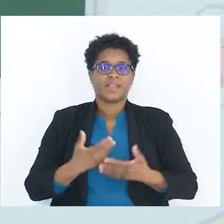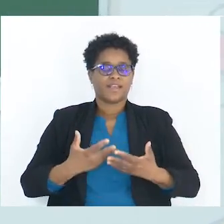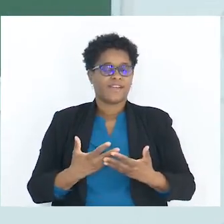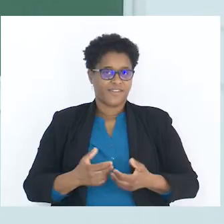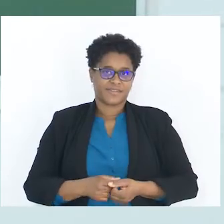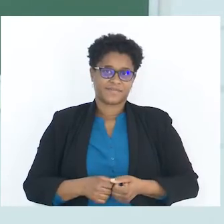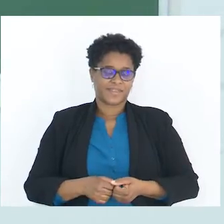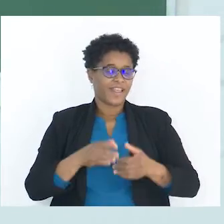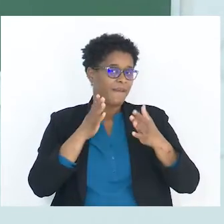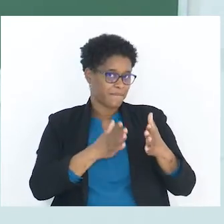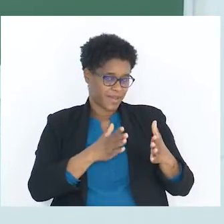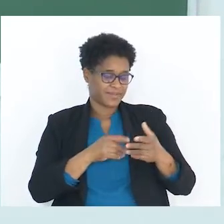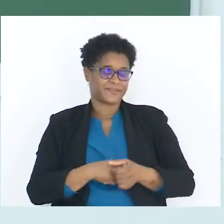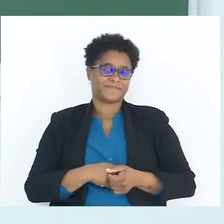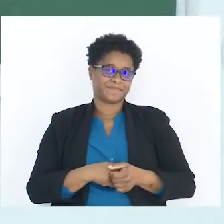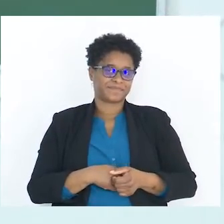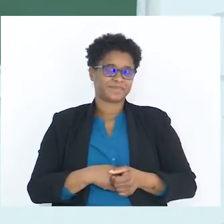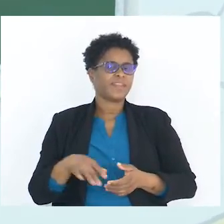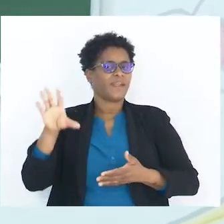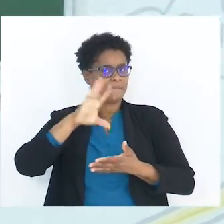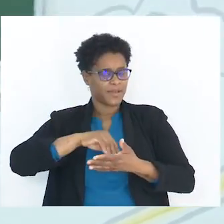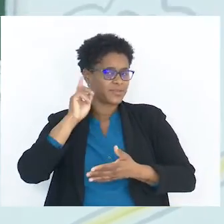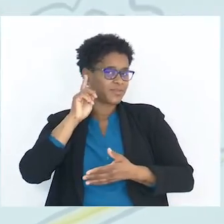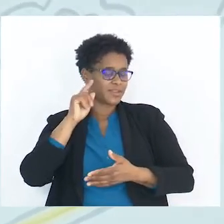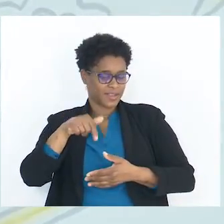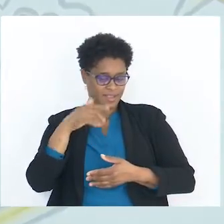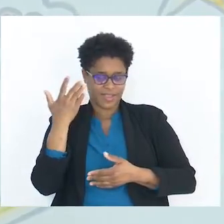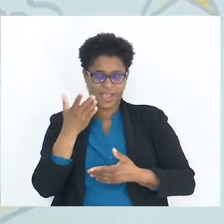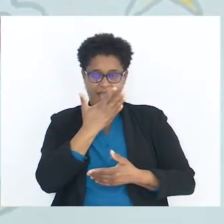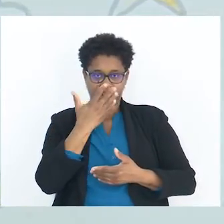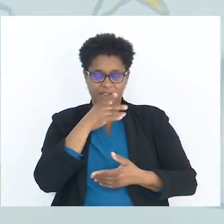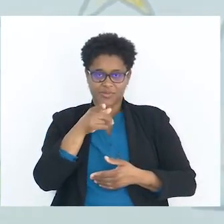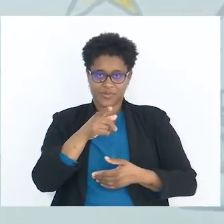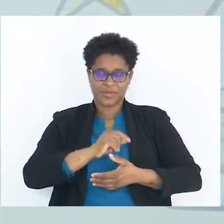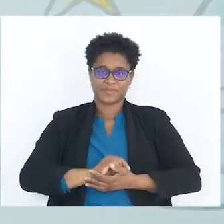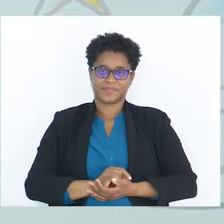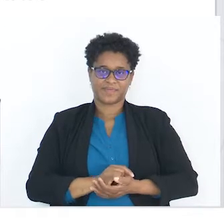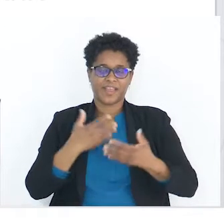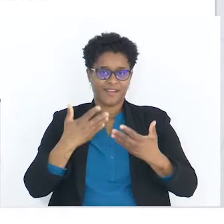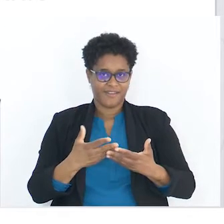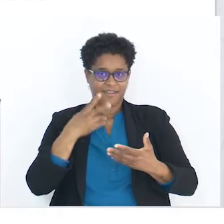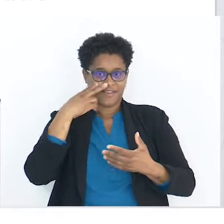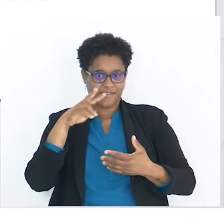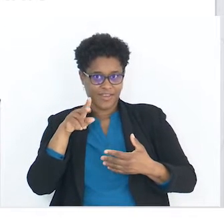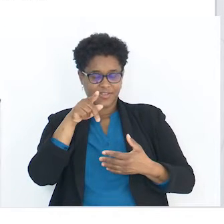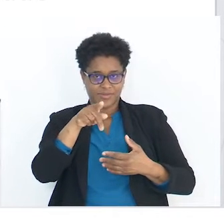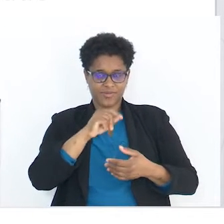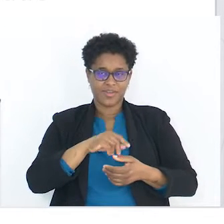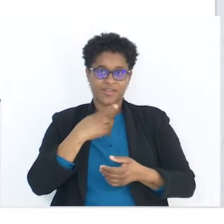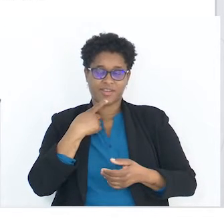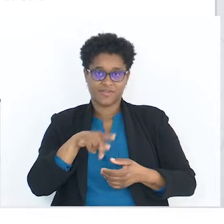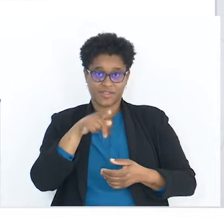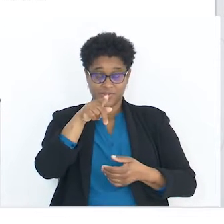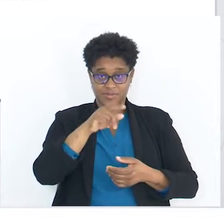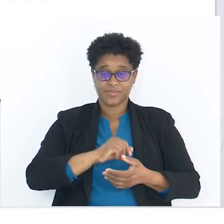Vamos agora àquela parte que é a mais importante desta tua aula. Agora, em vez de